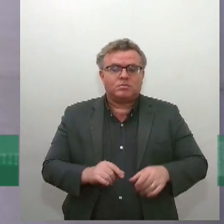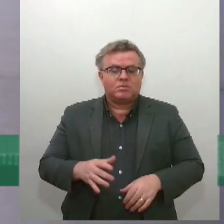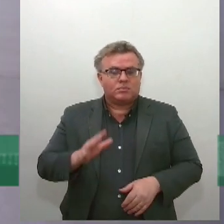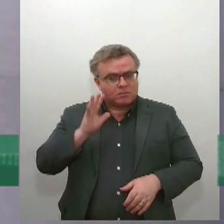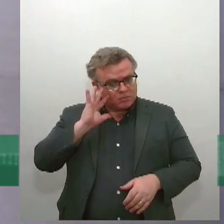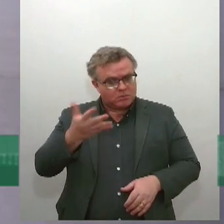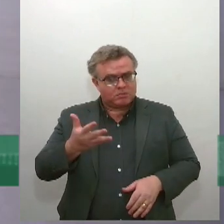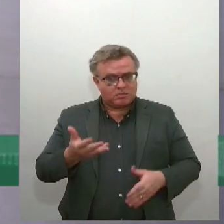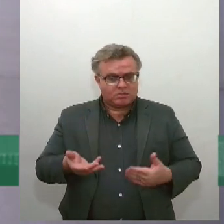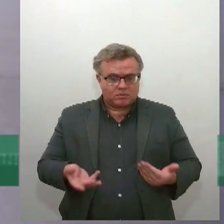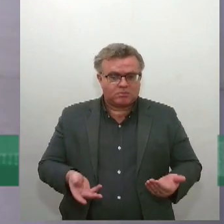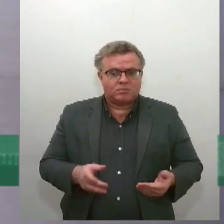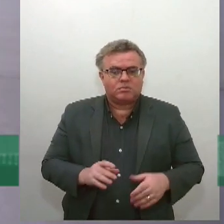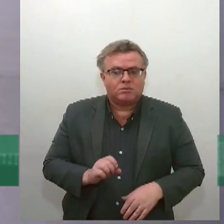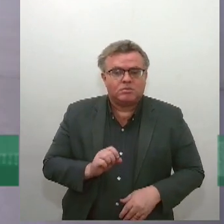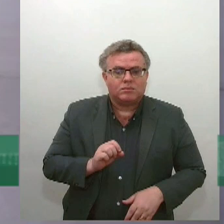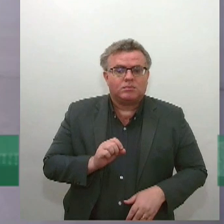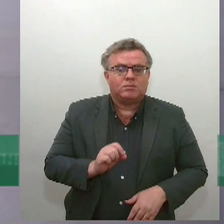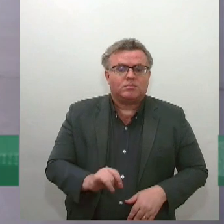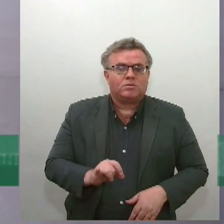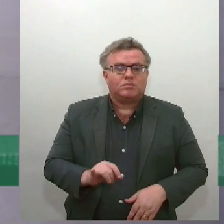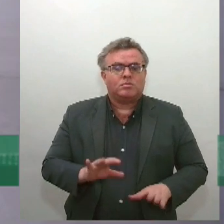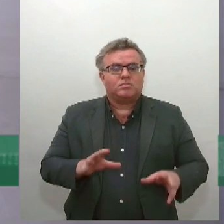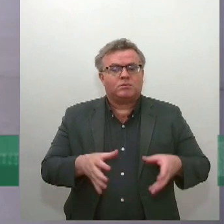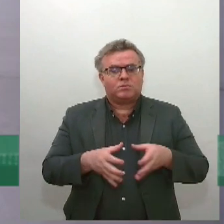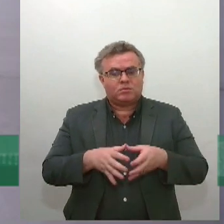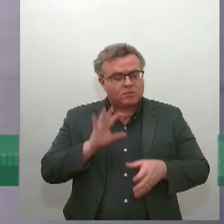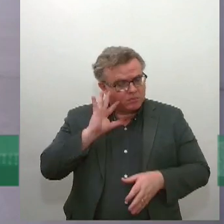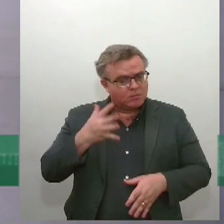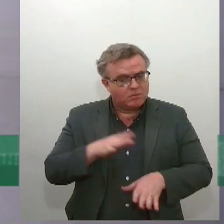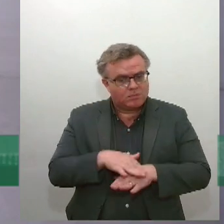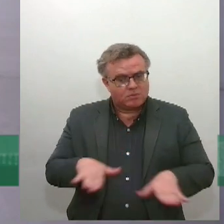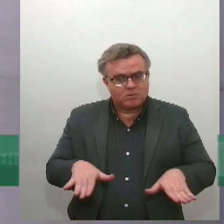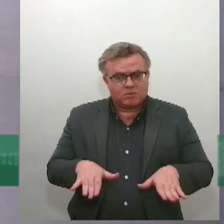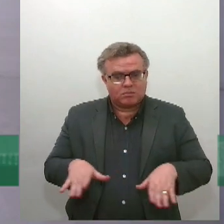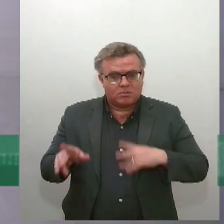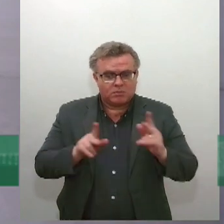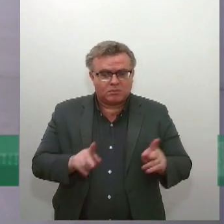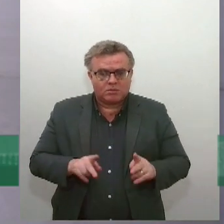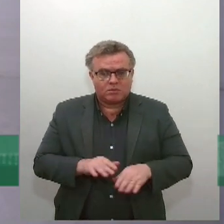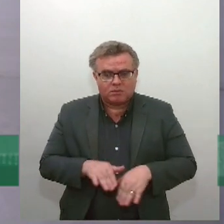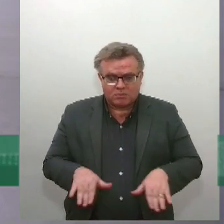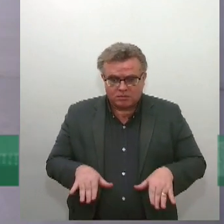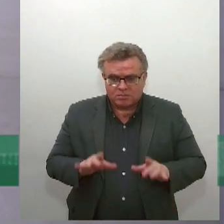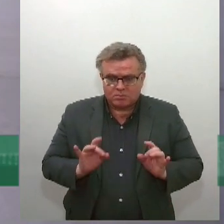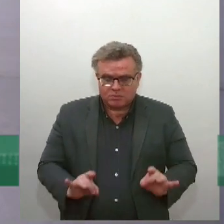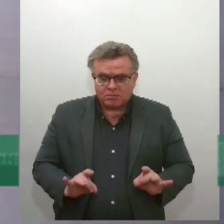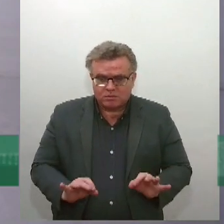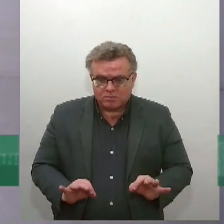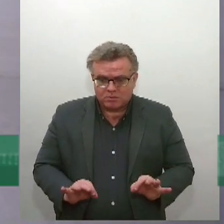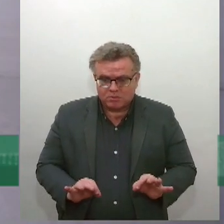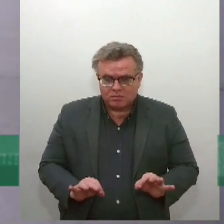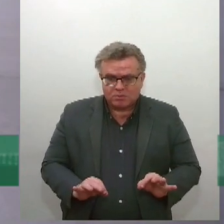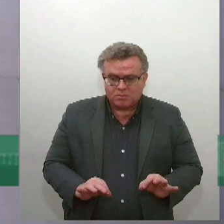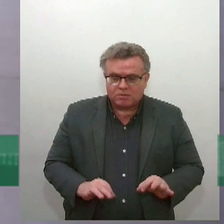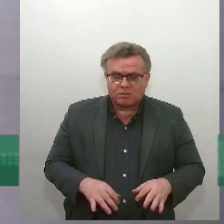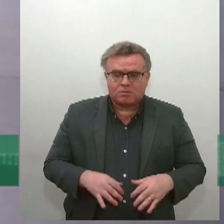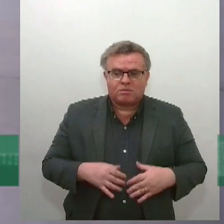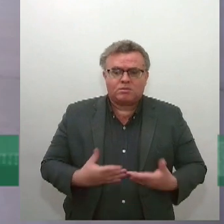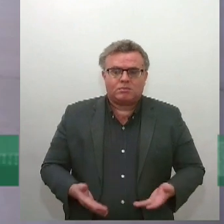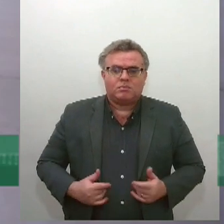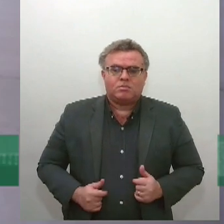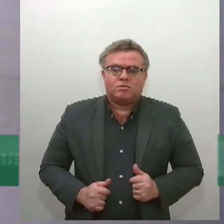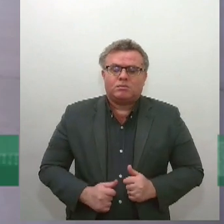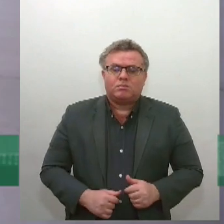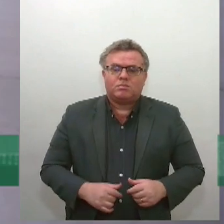se a decisão vier de forma colegiada, está ok, não se fala mais disso, basicamente. É isso. É, e a própria PEC, ela